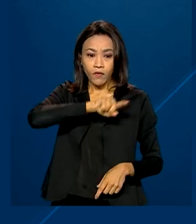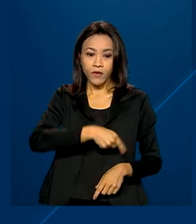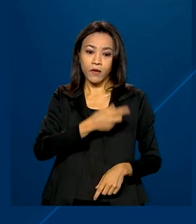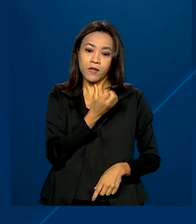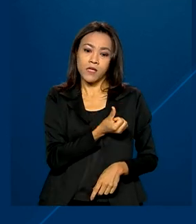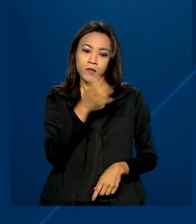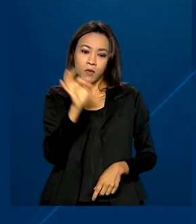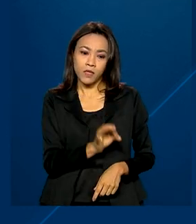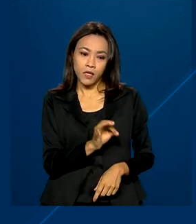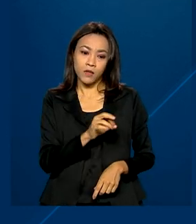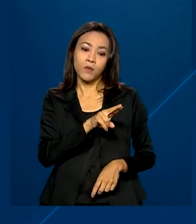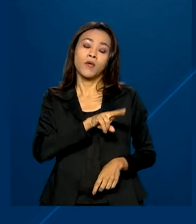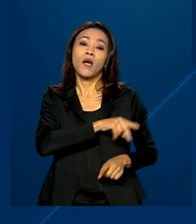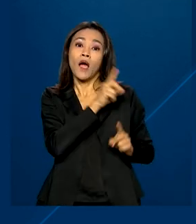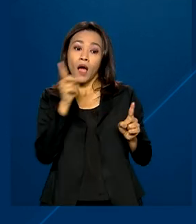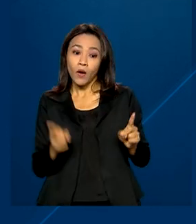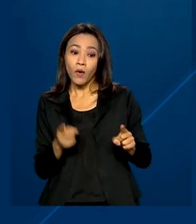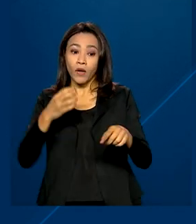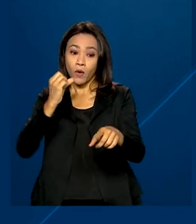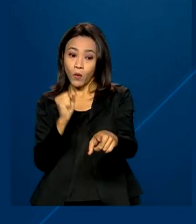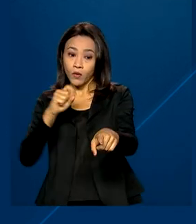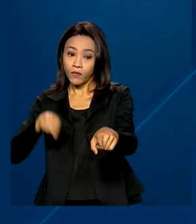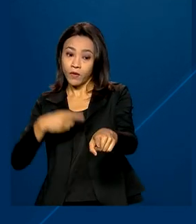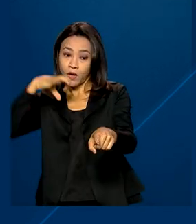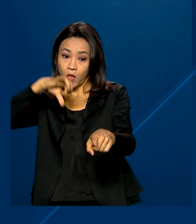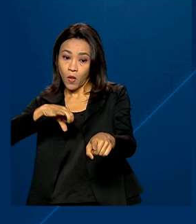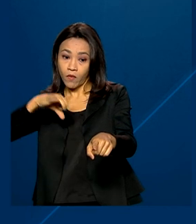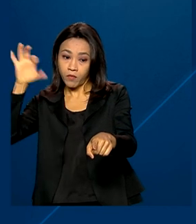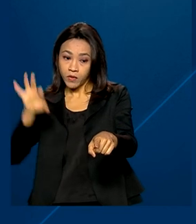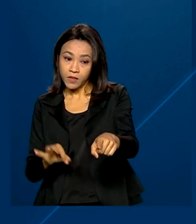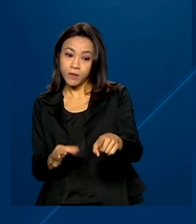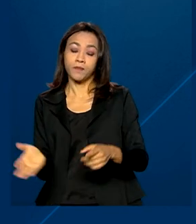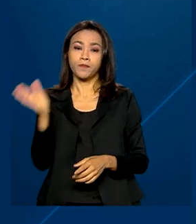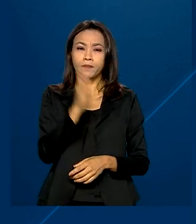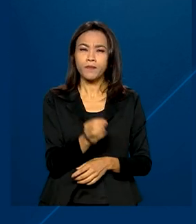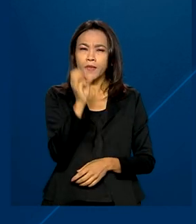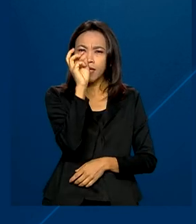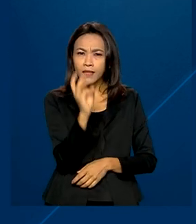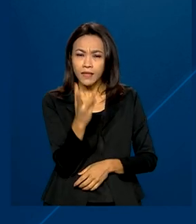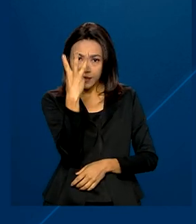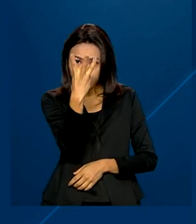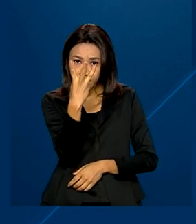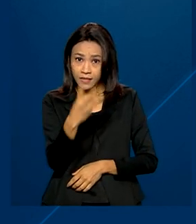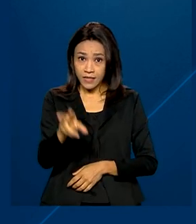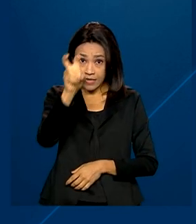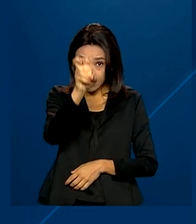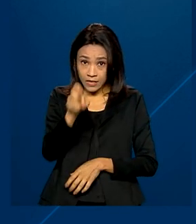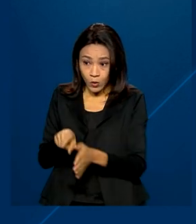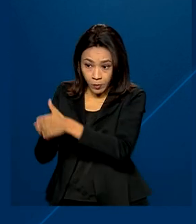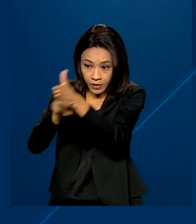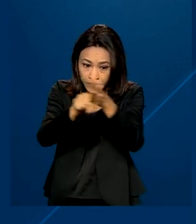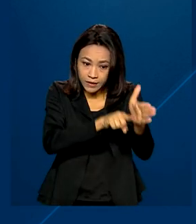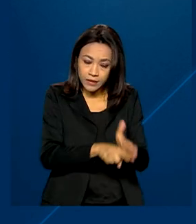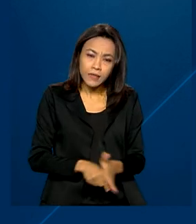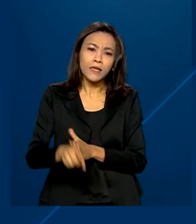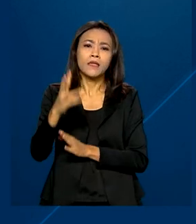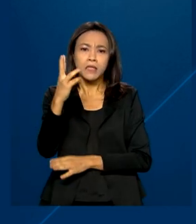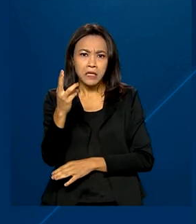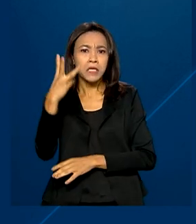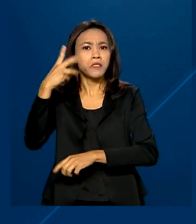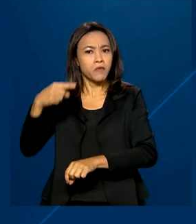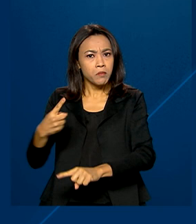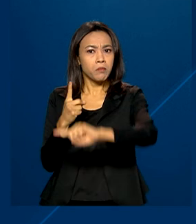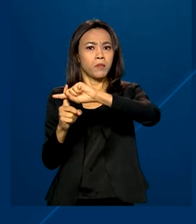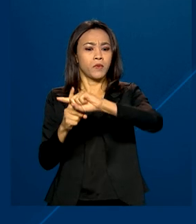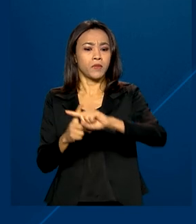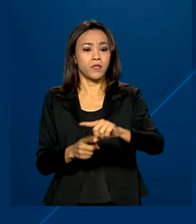% em julho para 8,9%. Três das cinco atividades pesquisadas acompanharam o resultado positivo do índice